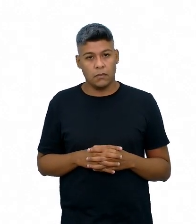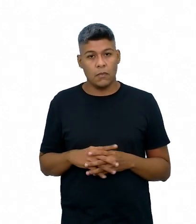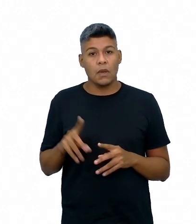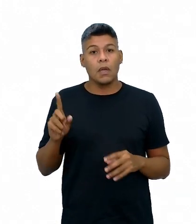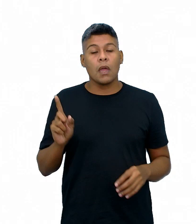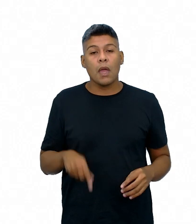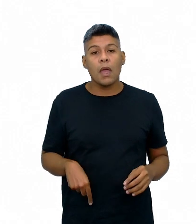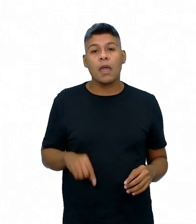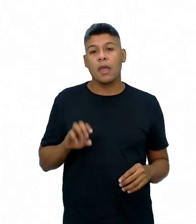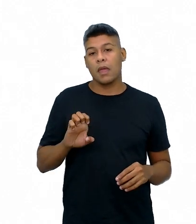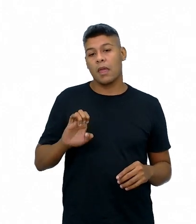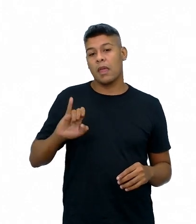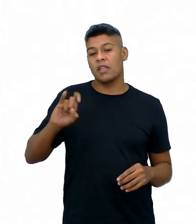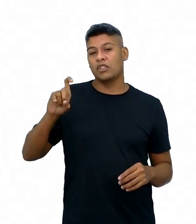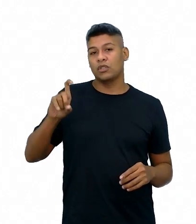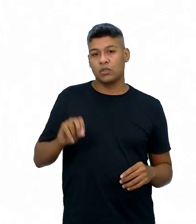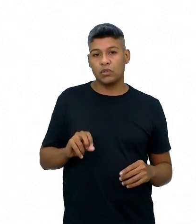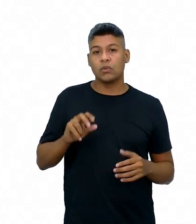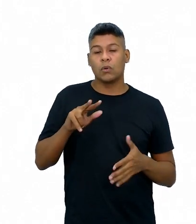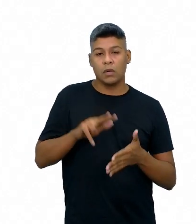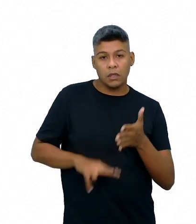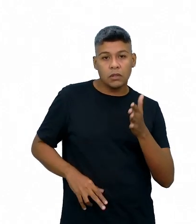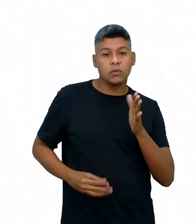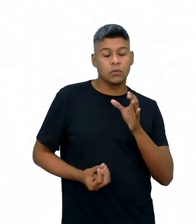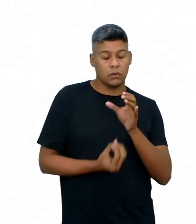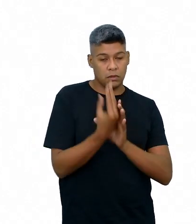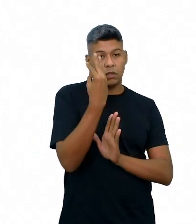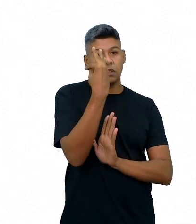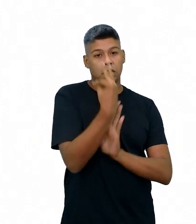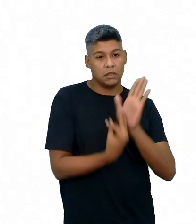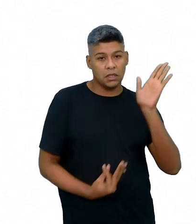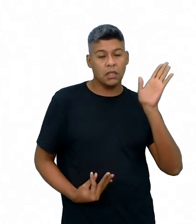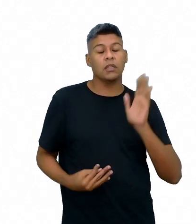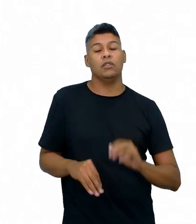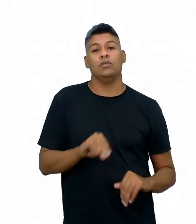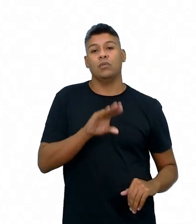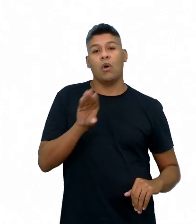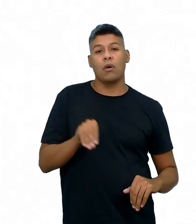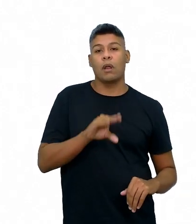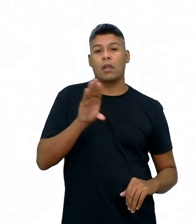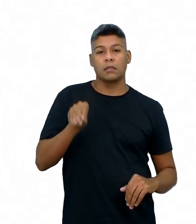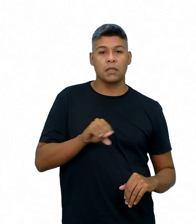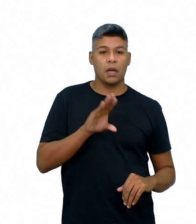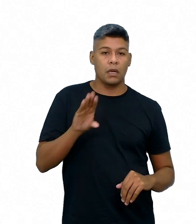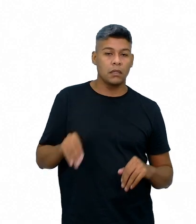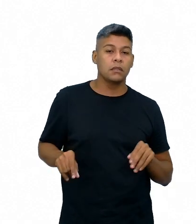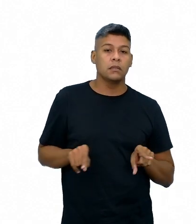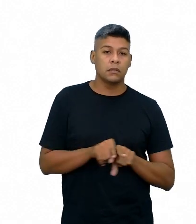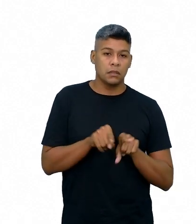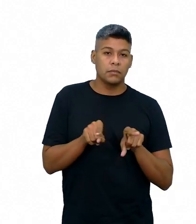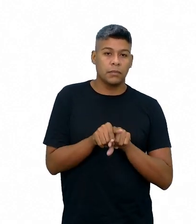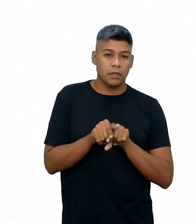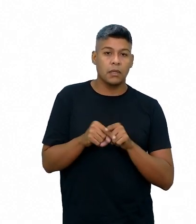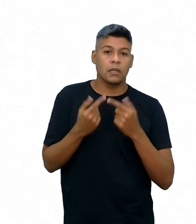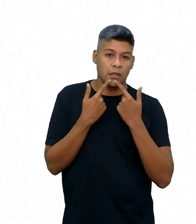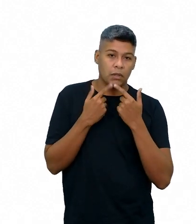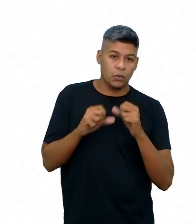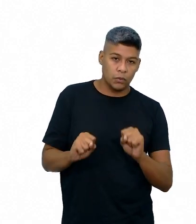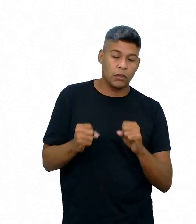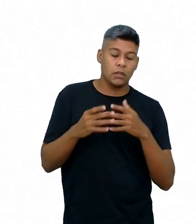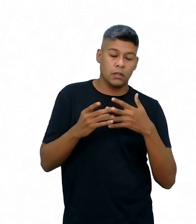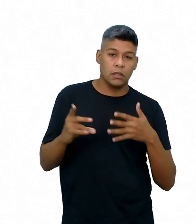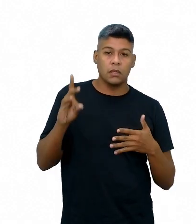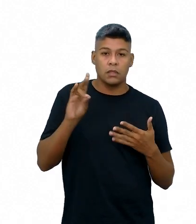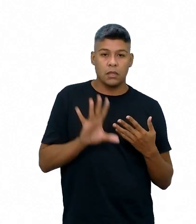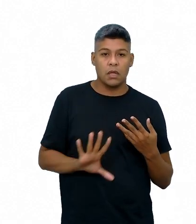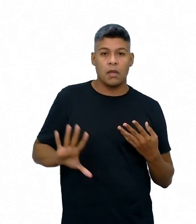eixos leitura, produção de textos, oralidade e análise linguística e semiótica. No